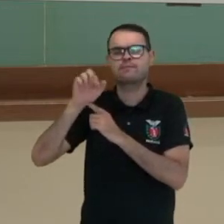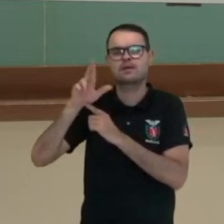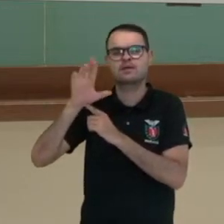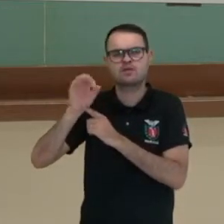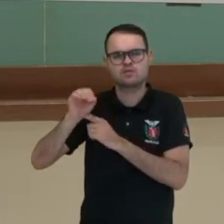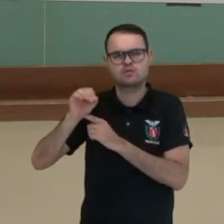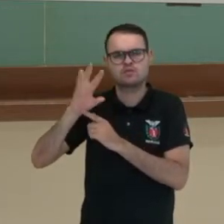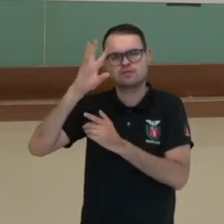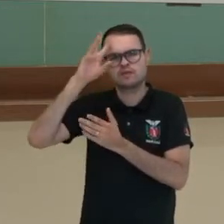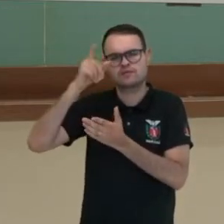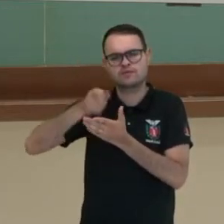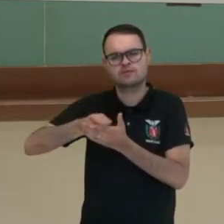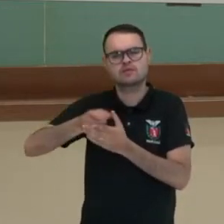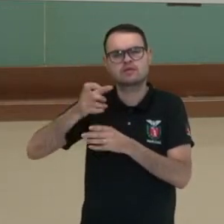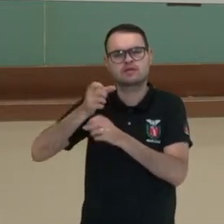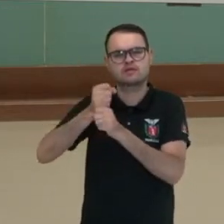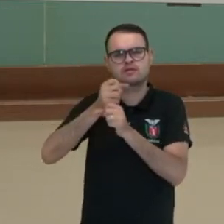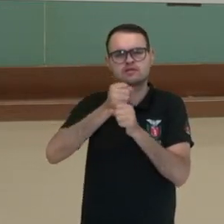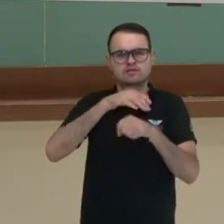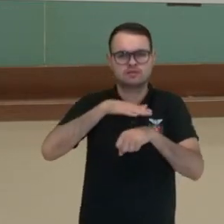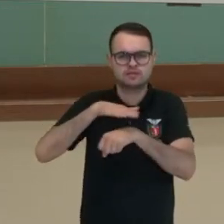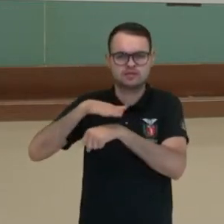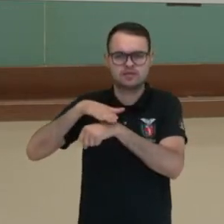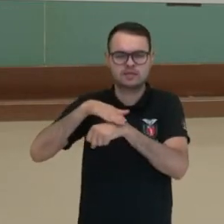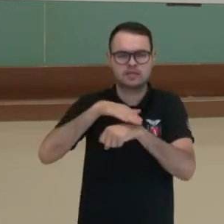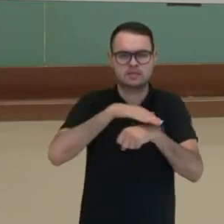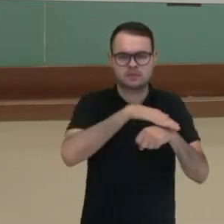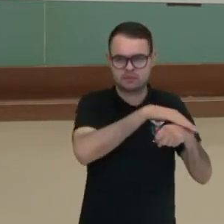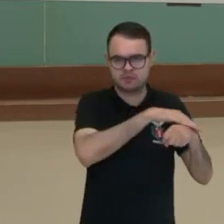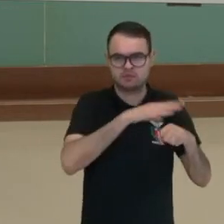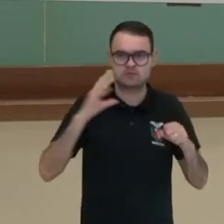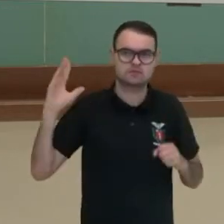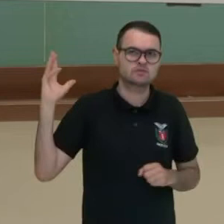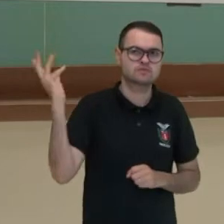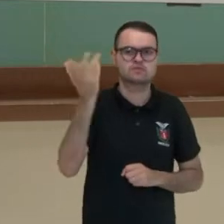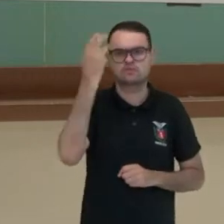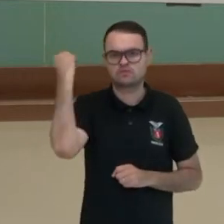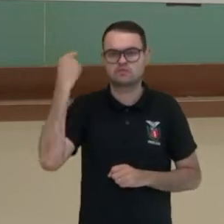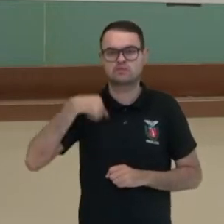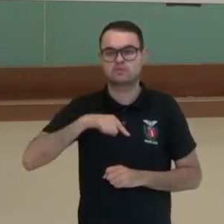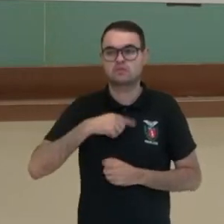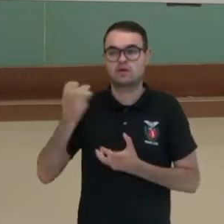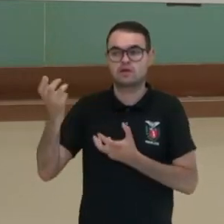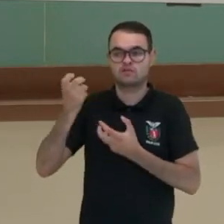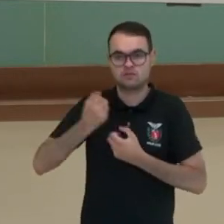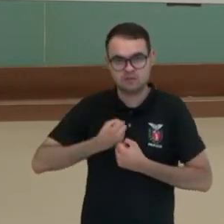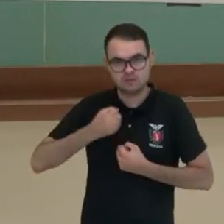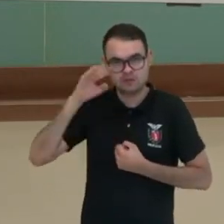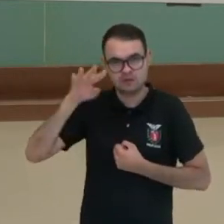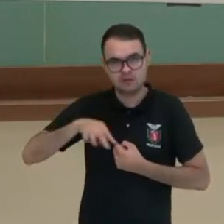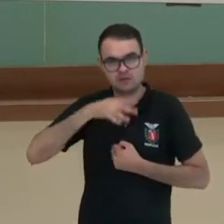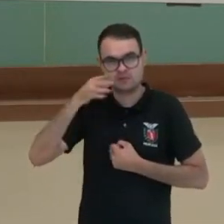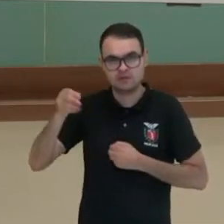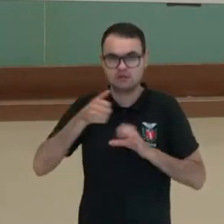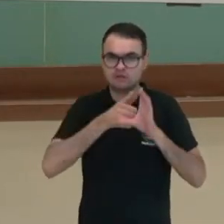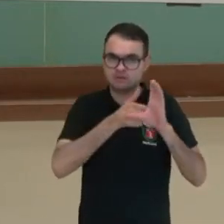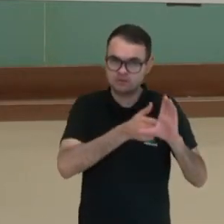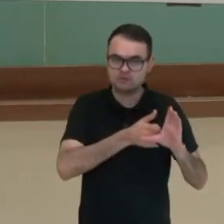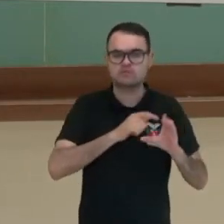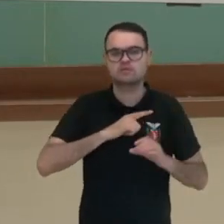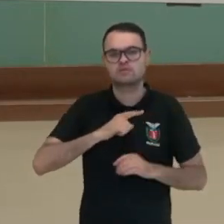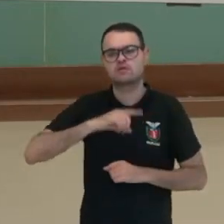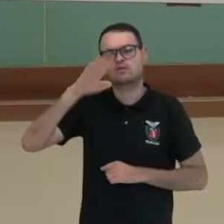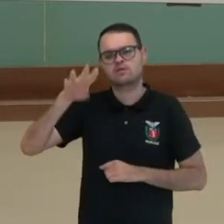afirmar o tempo em todas as sociedades. Nós adotamos o calendário cristão, mas existe o calendário